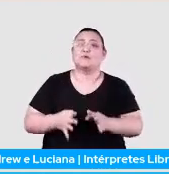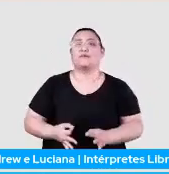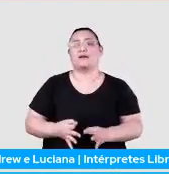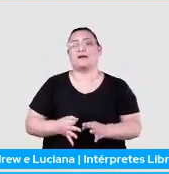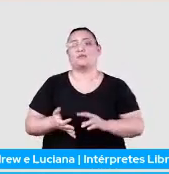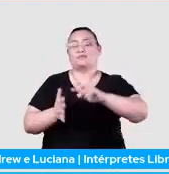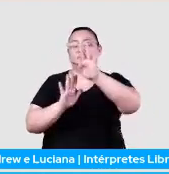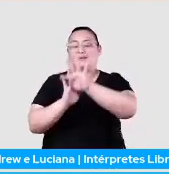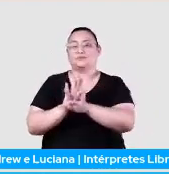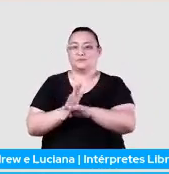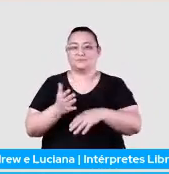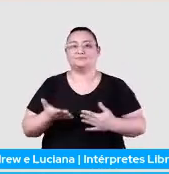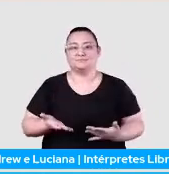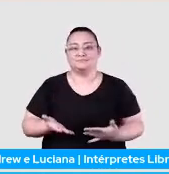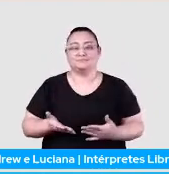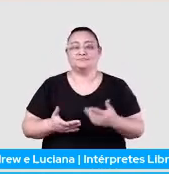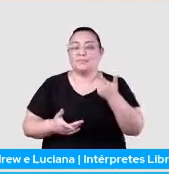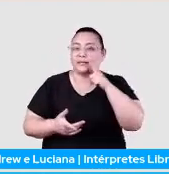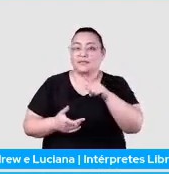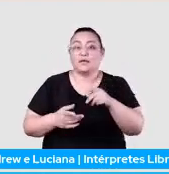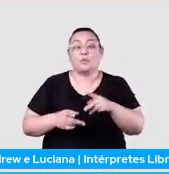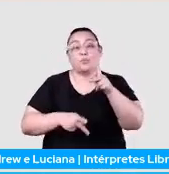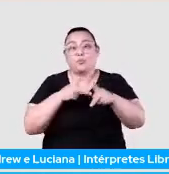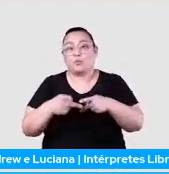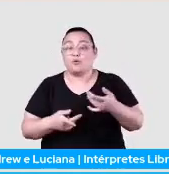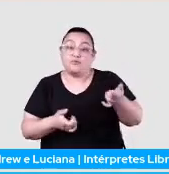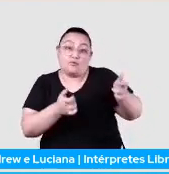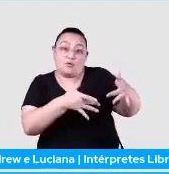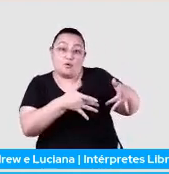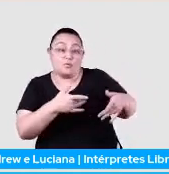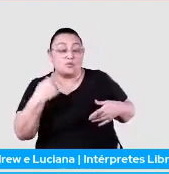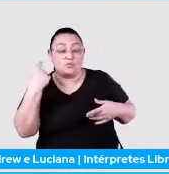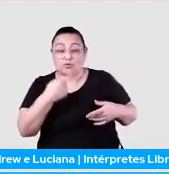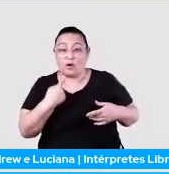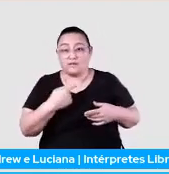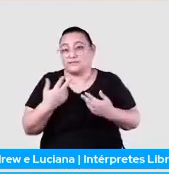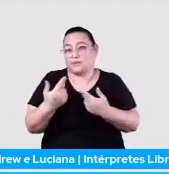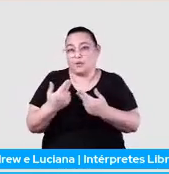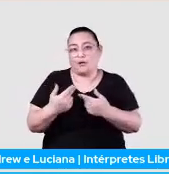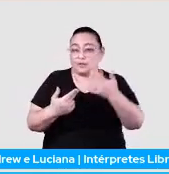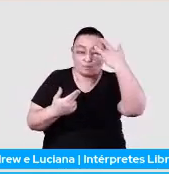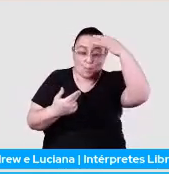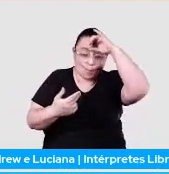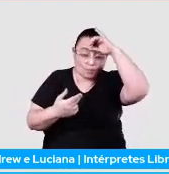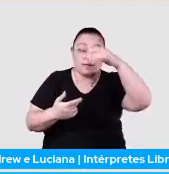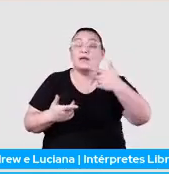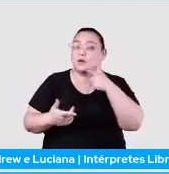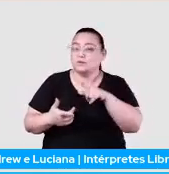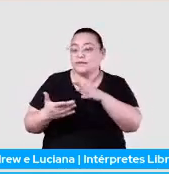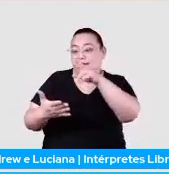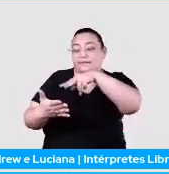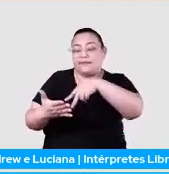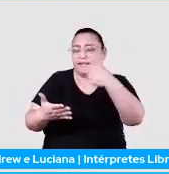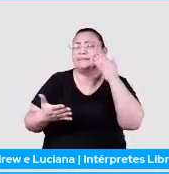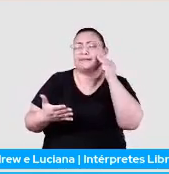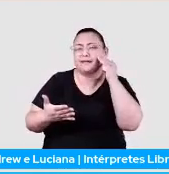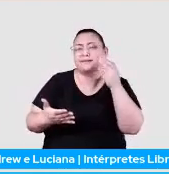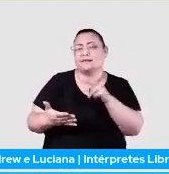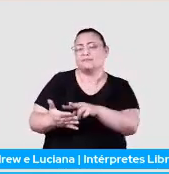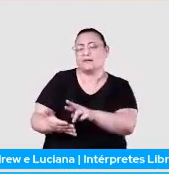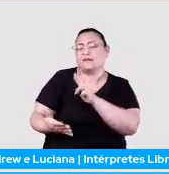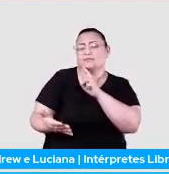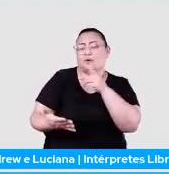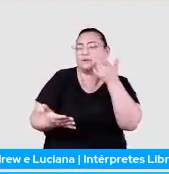texto, né? Para que população comum, leiga como a gente, consiga entender o que aquilo faz, o que aquilo nos diz, né?